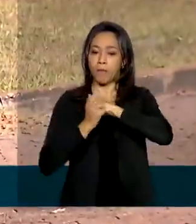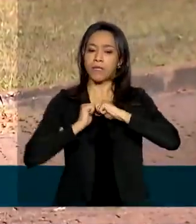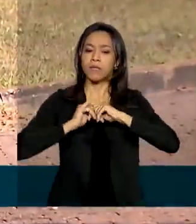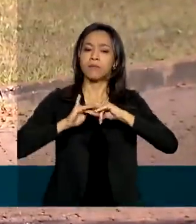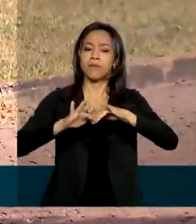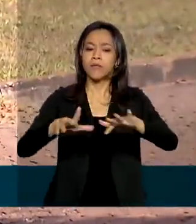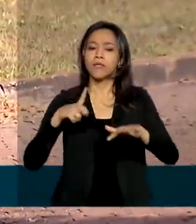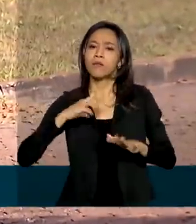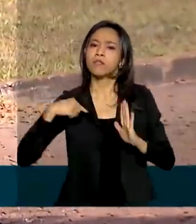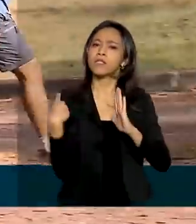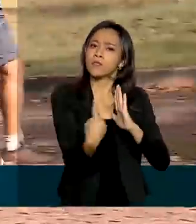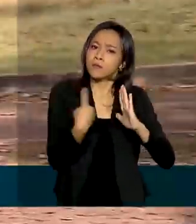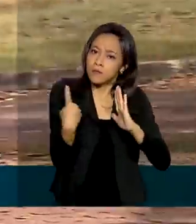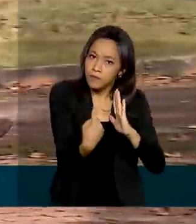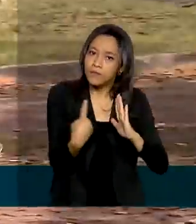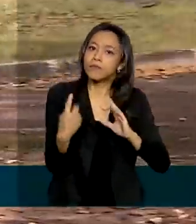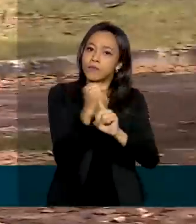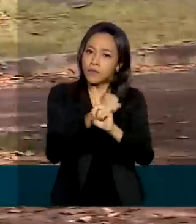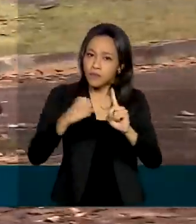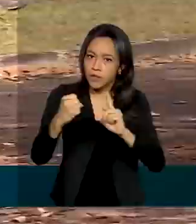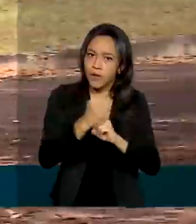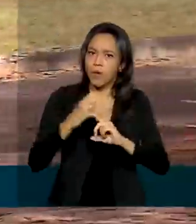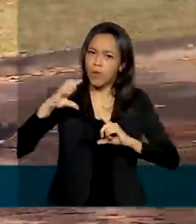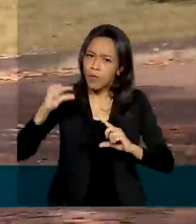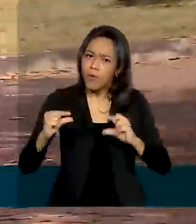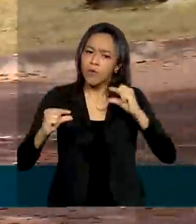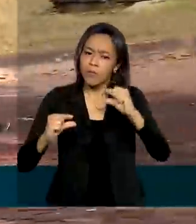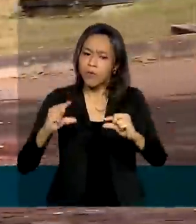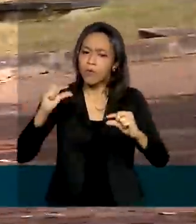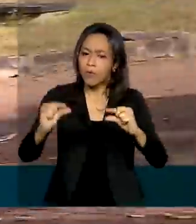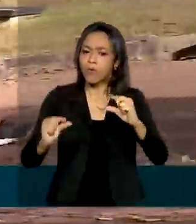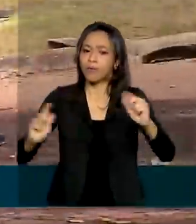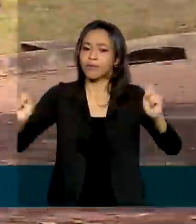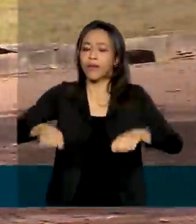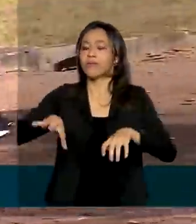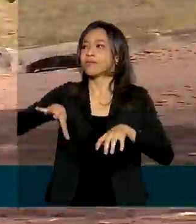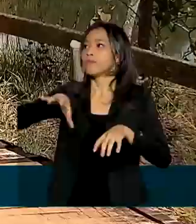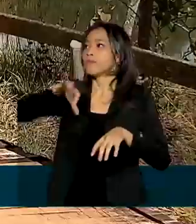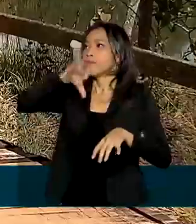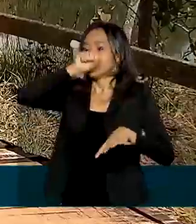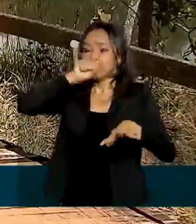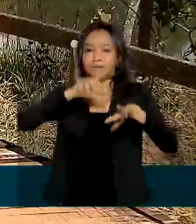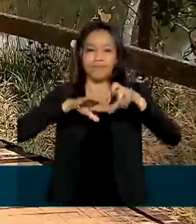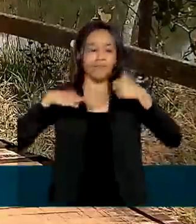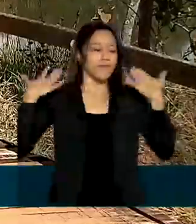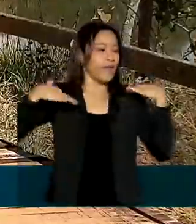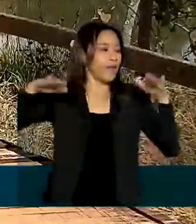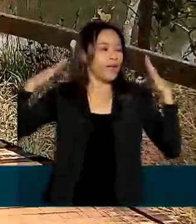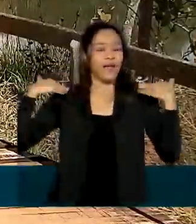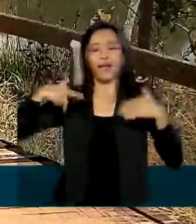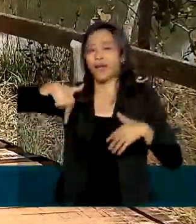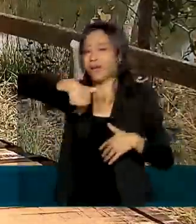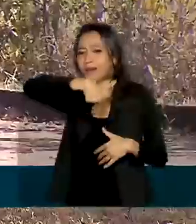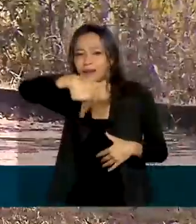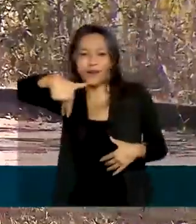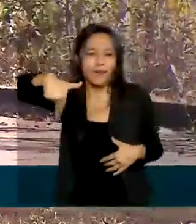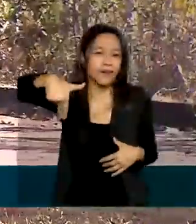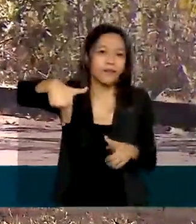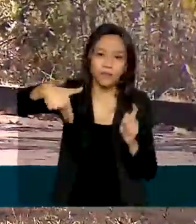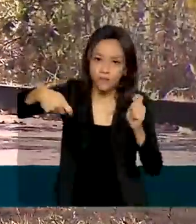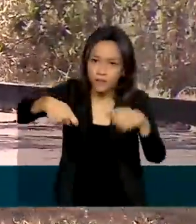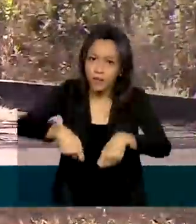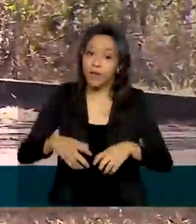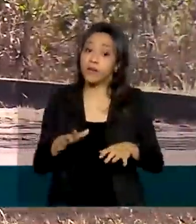isolamento social, mas aos poucos já é possível respirar ar puro, passear ao ar livre. Para